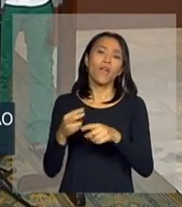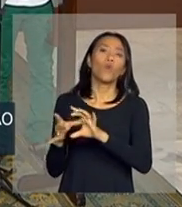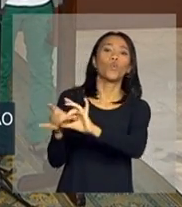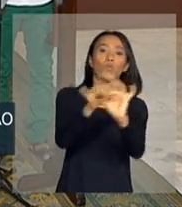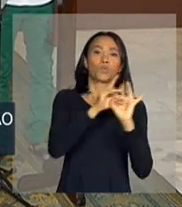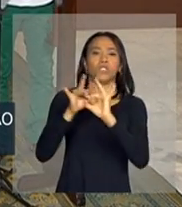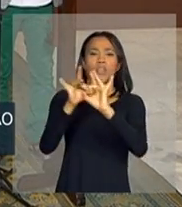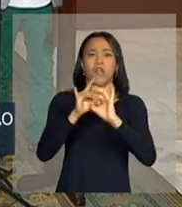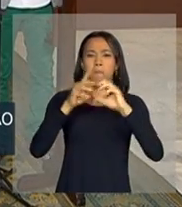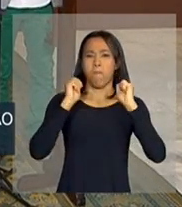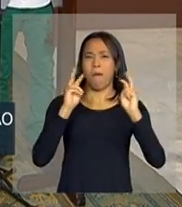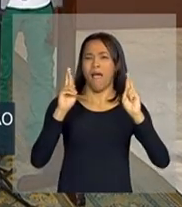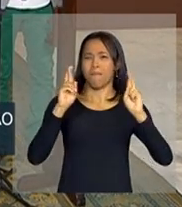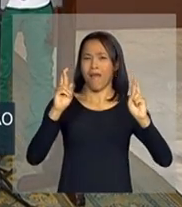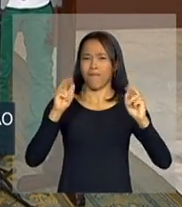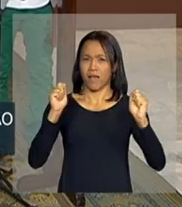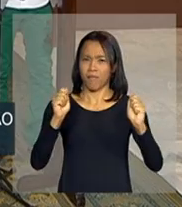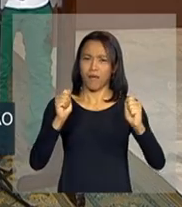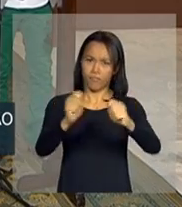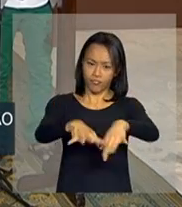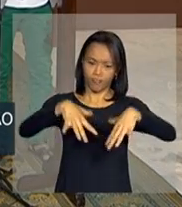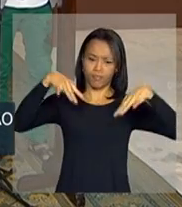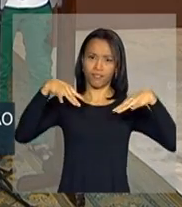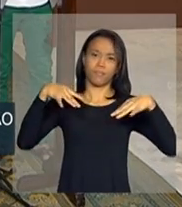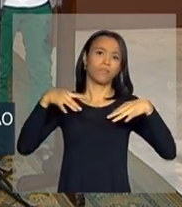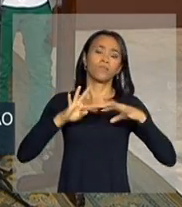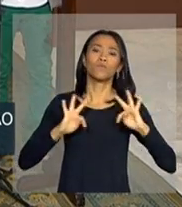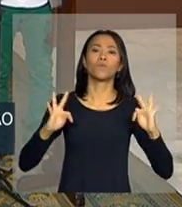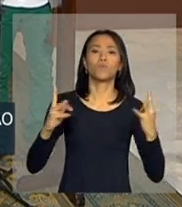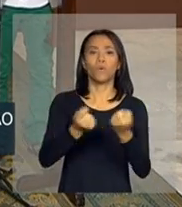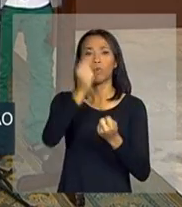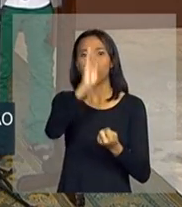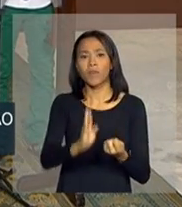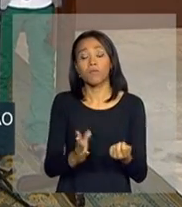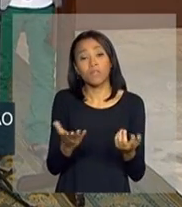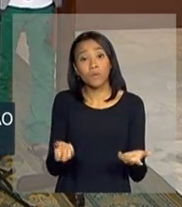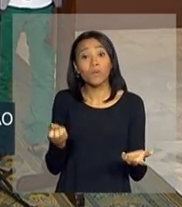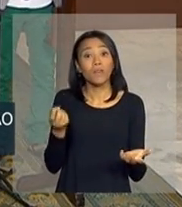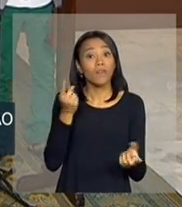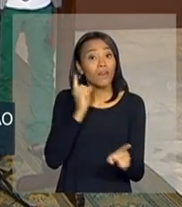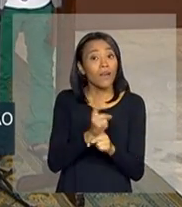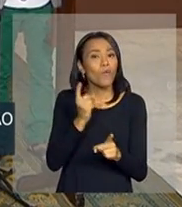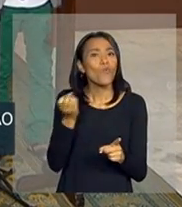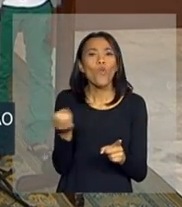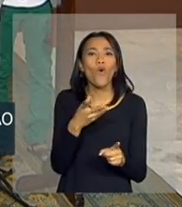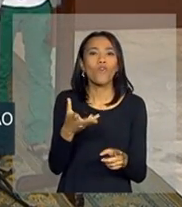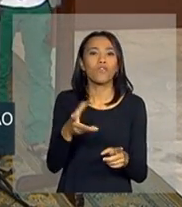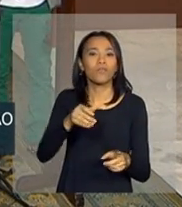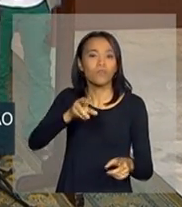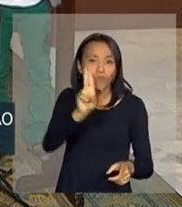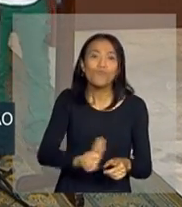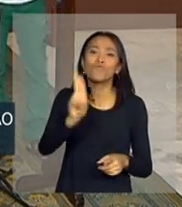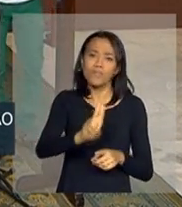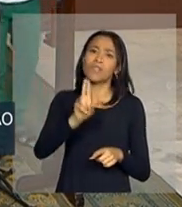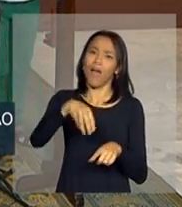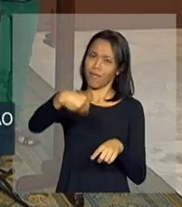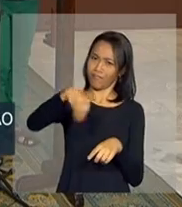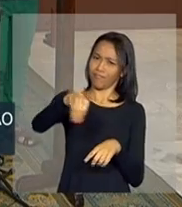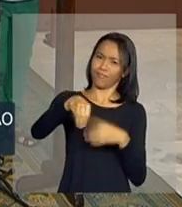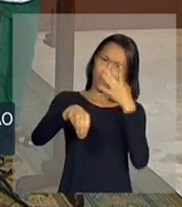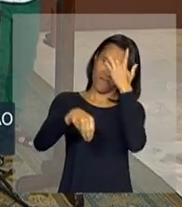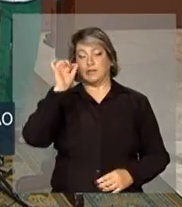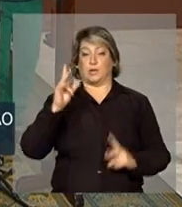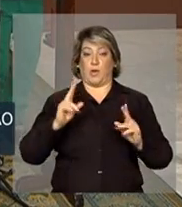torcidas. Ele vai unir as torcidas no Brasil, né? E encontrou uma nova forma de torcer. Então, é muito fácil.